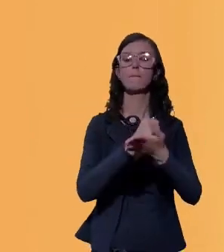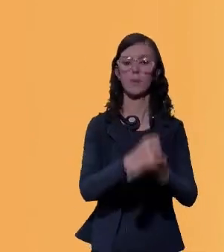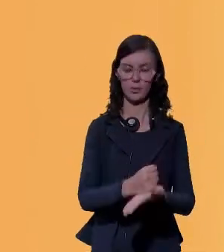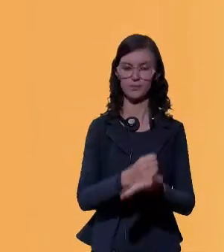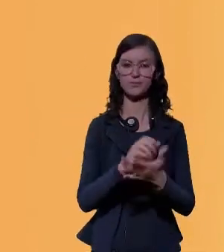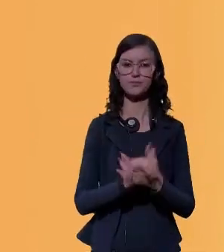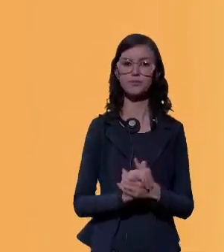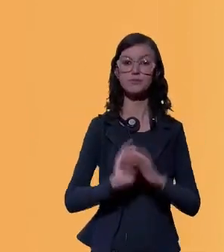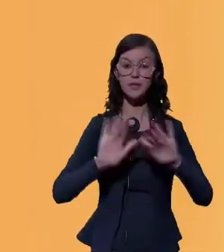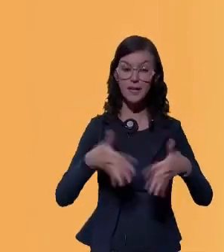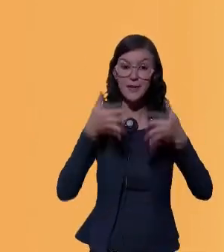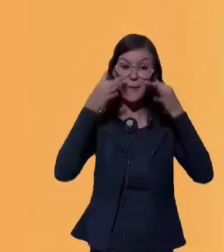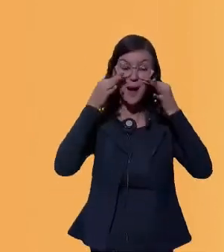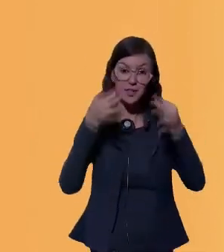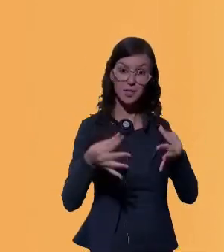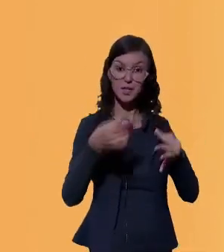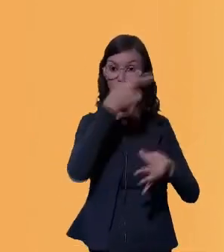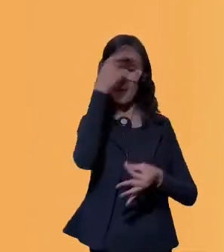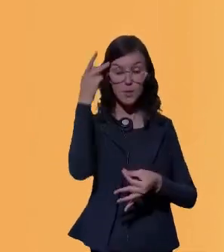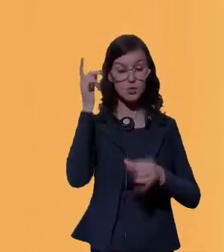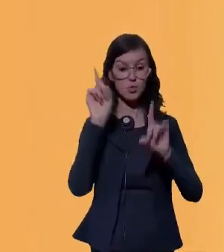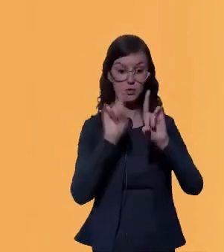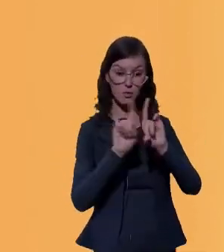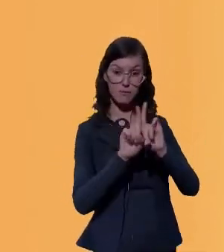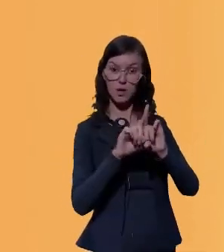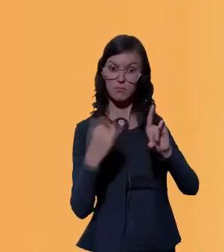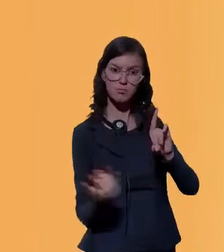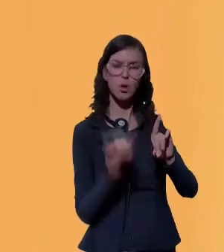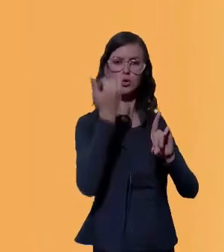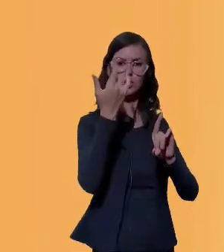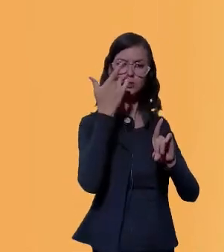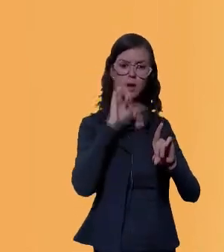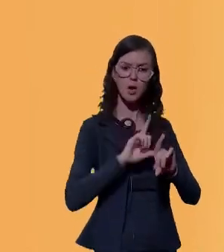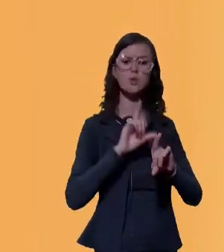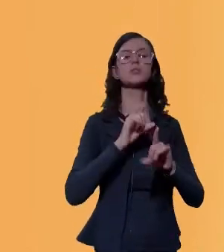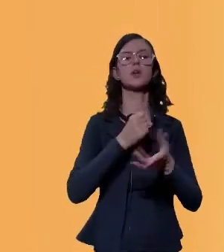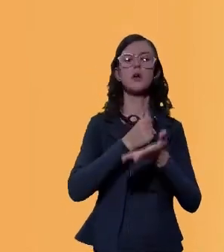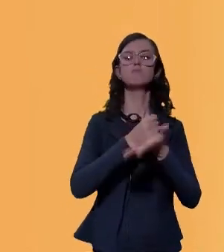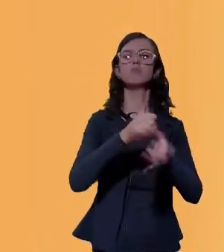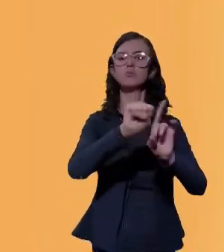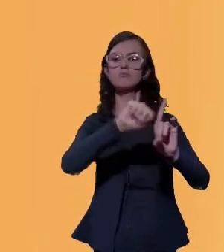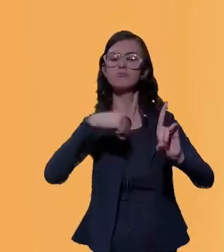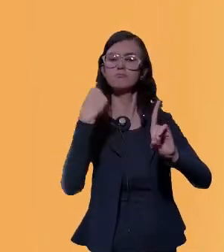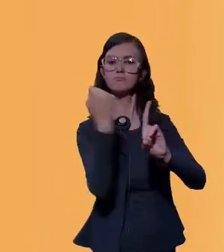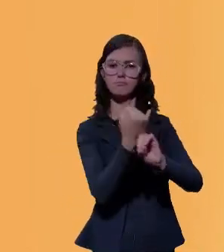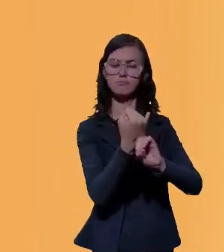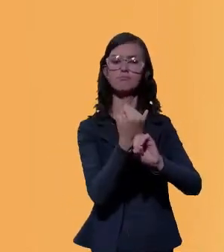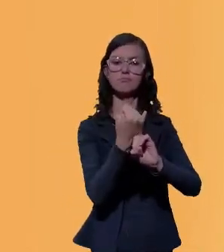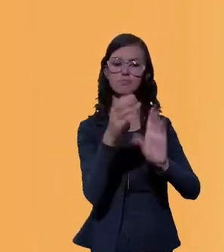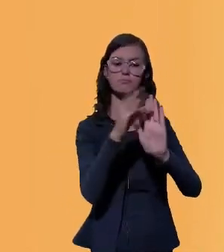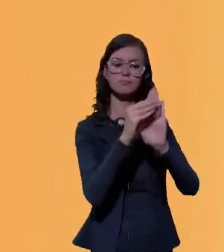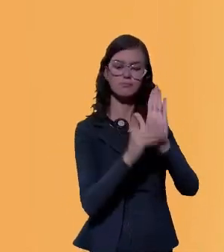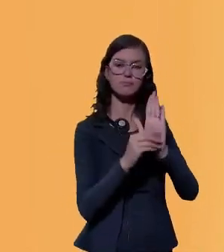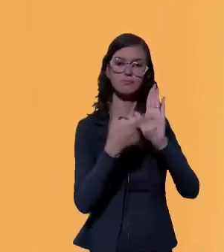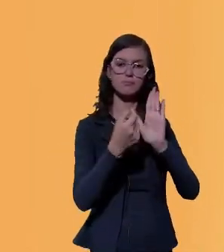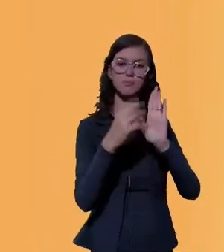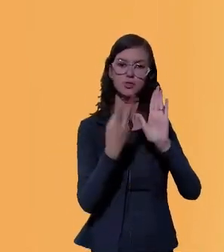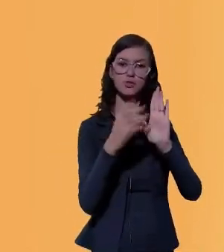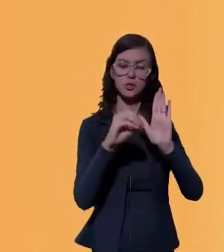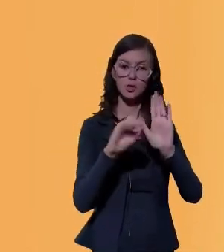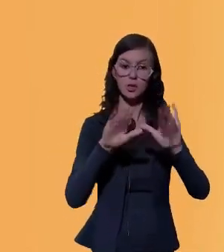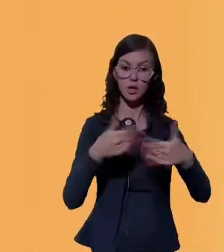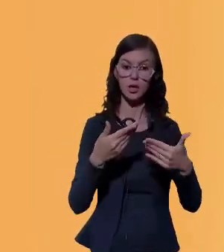A atenção às pessoas também é fundamental para a legitimação social do plano ABDE 2030. A solução para os desafios